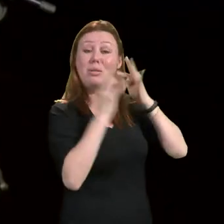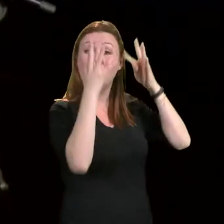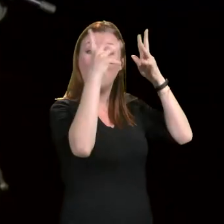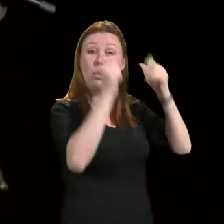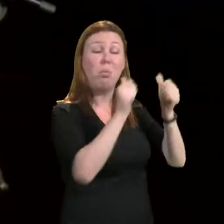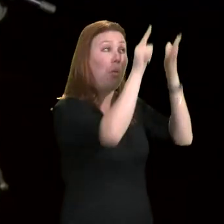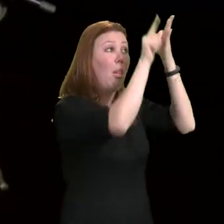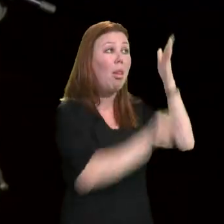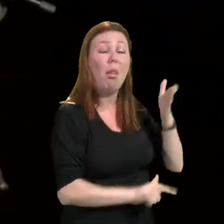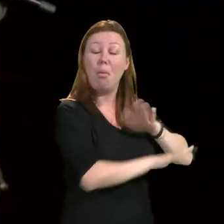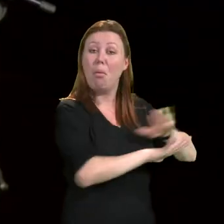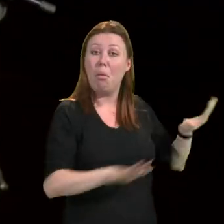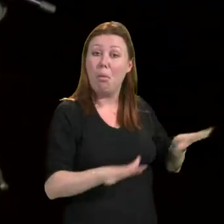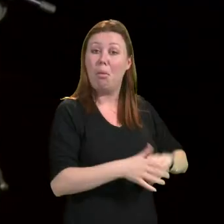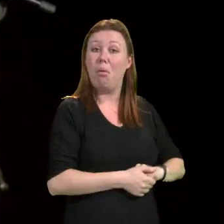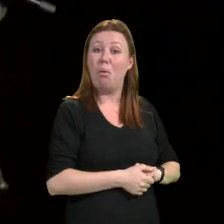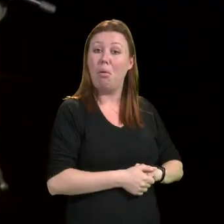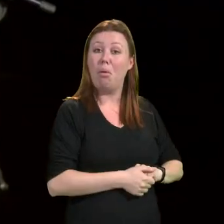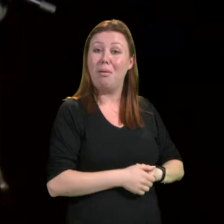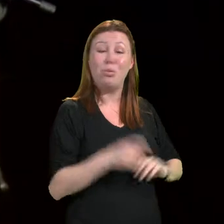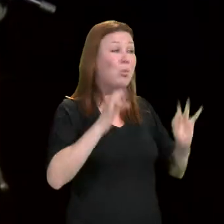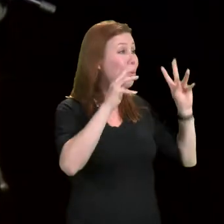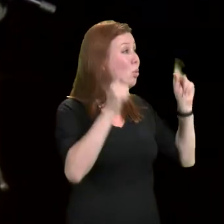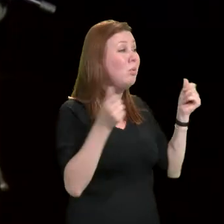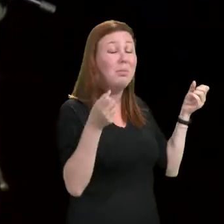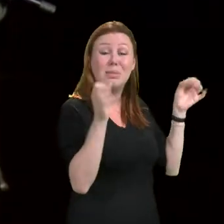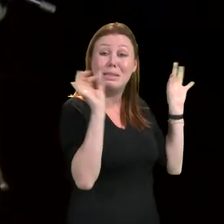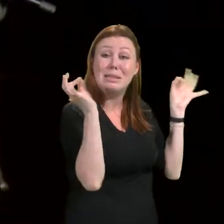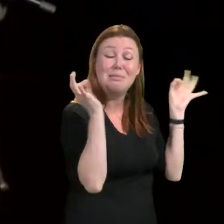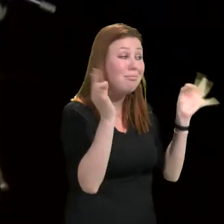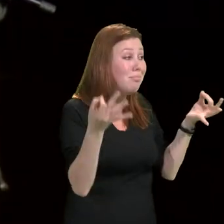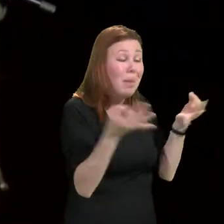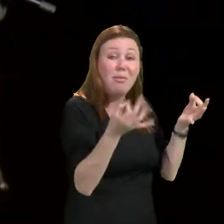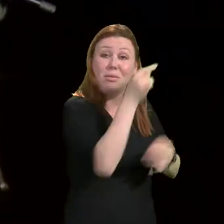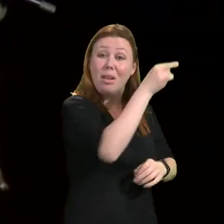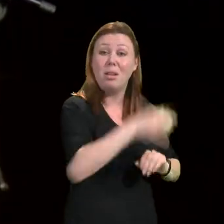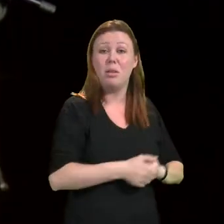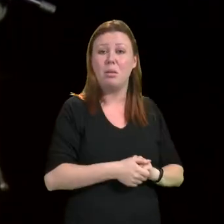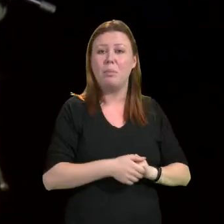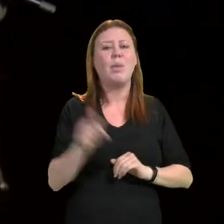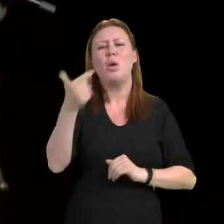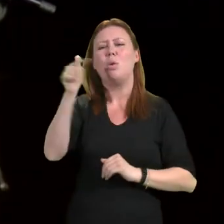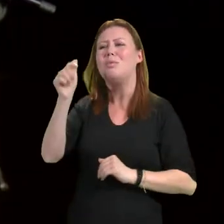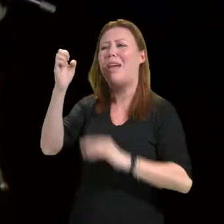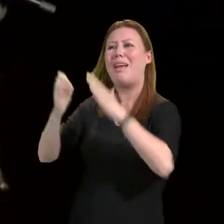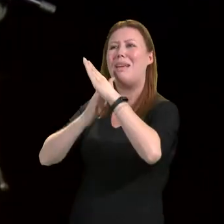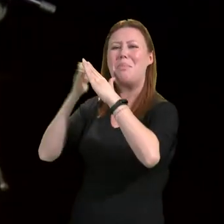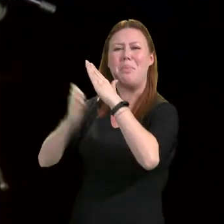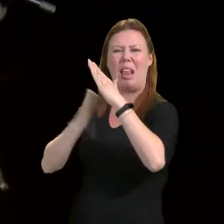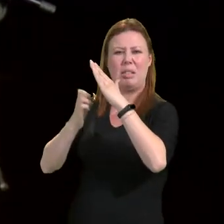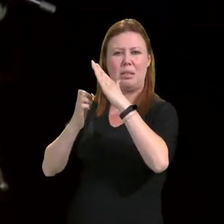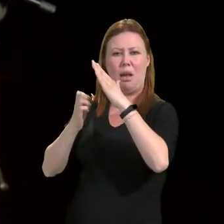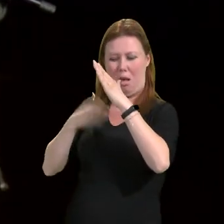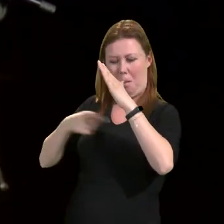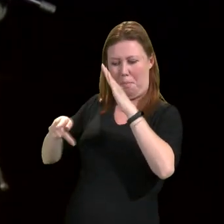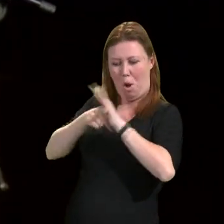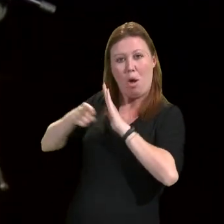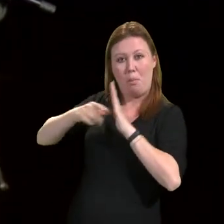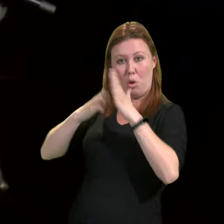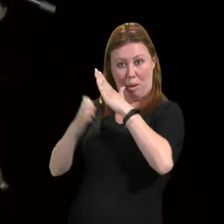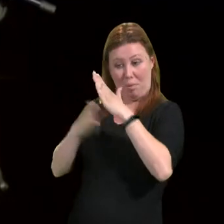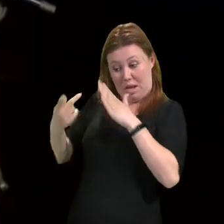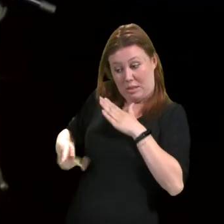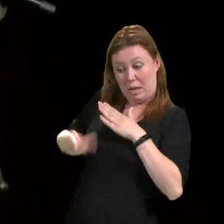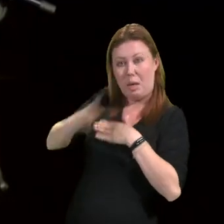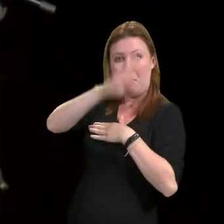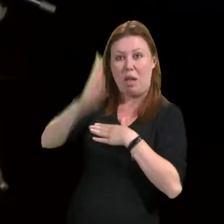Não existe empresa no nosso país que sofra uma fiscalização e um controle tão